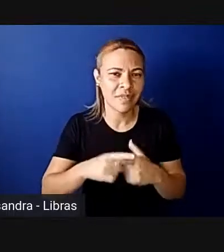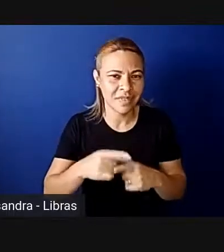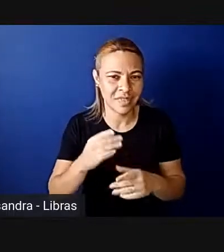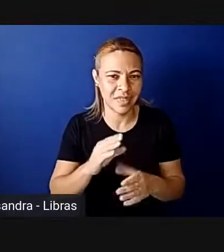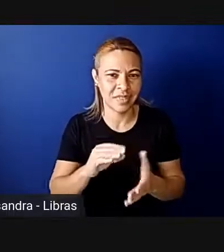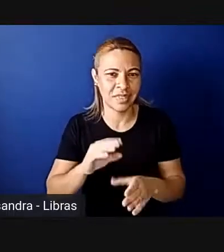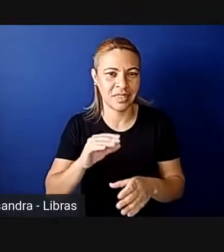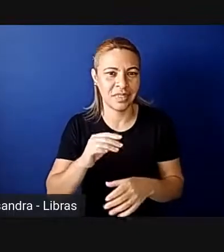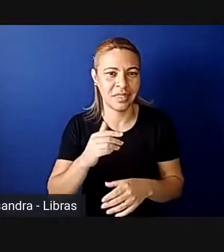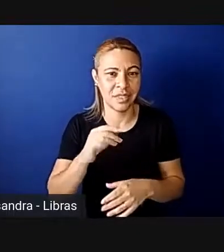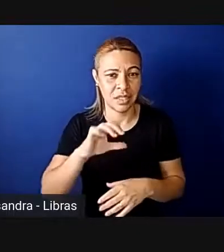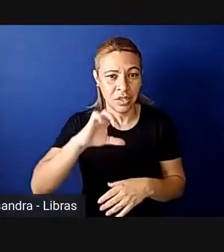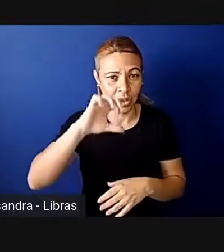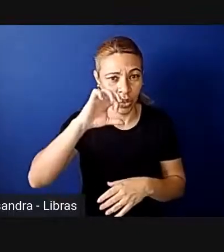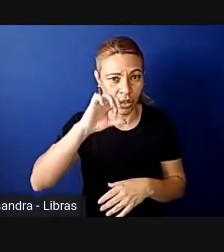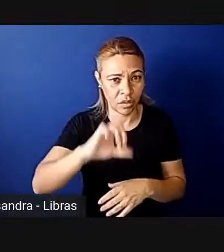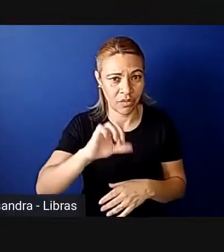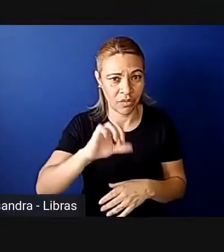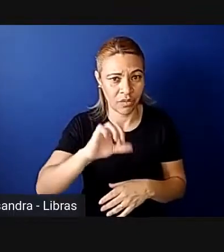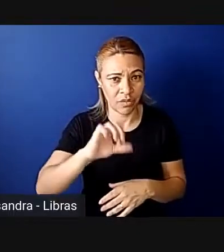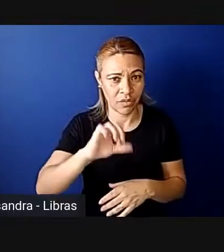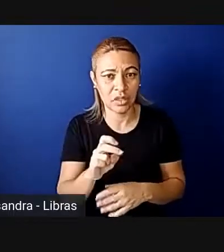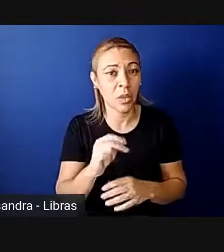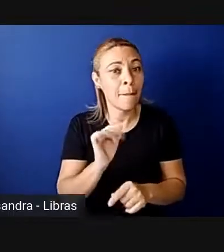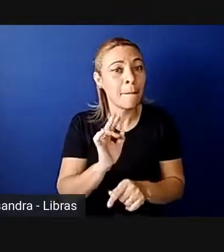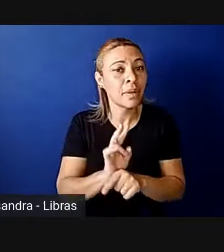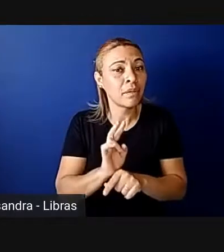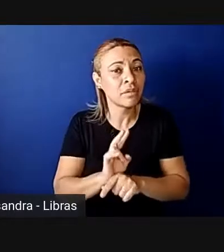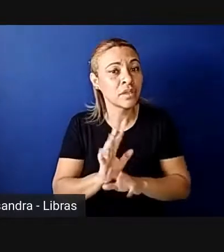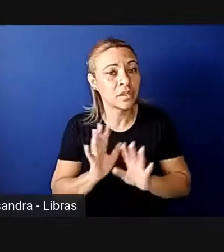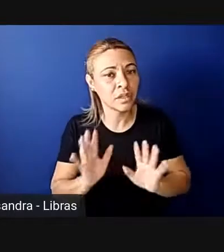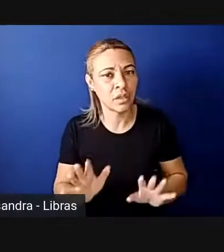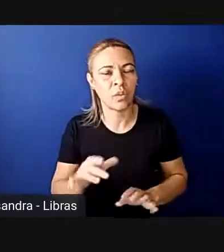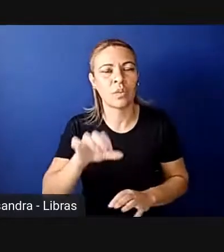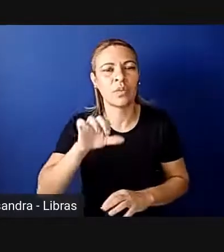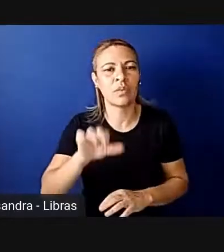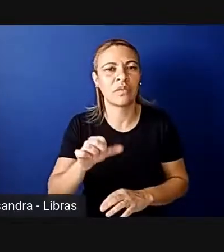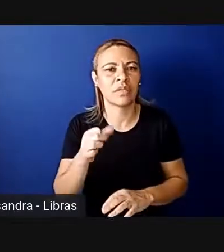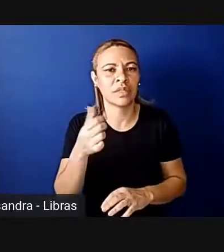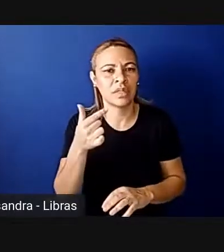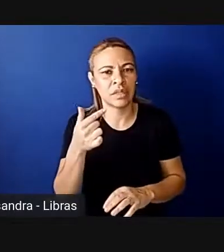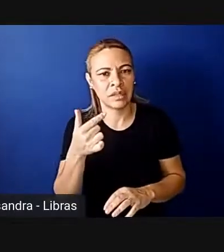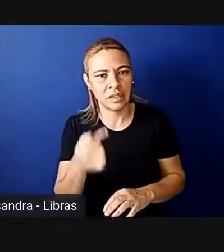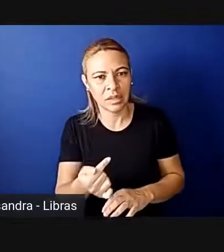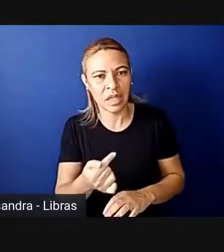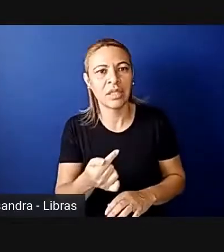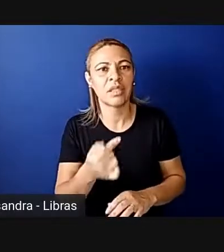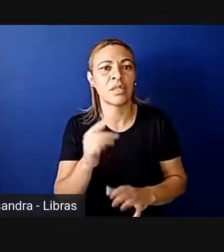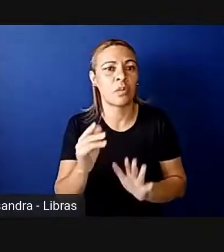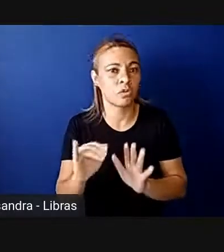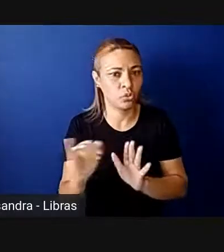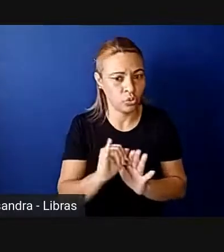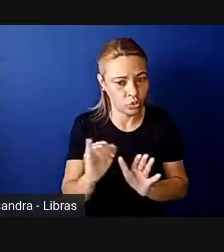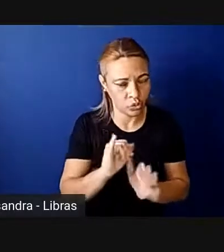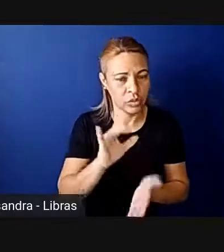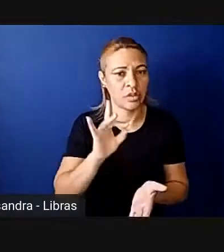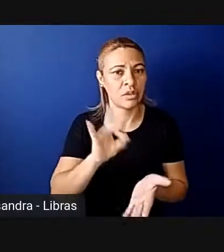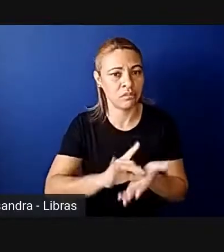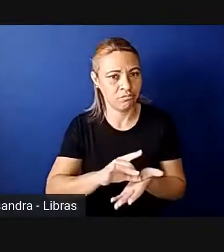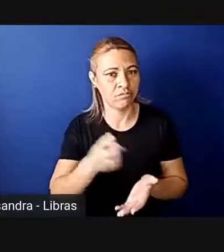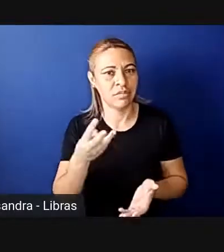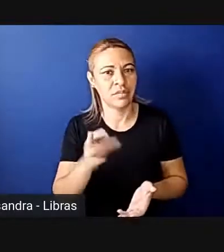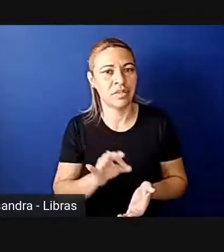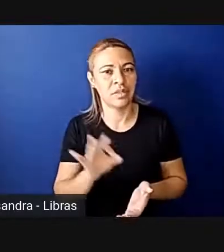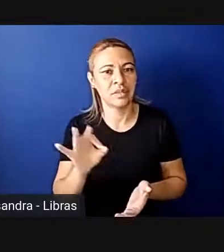95, numa primeira previsão, em 97, como instituição mesmo, de 30%, só que